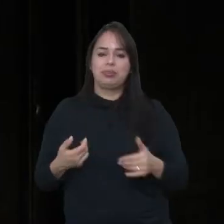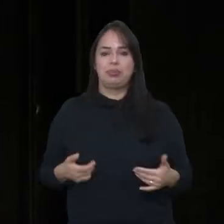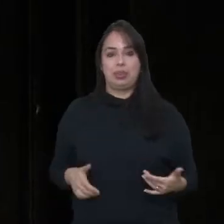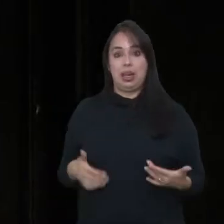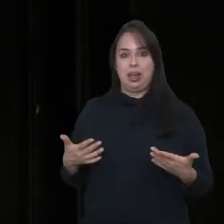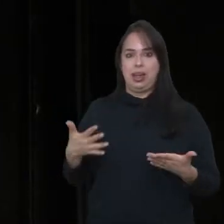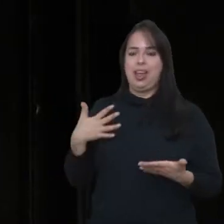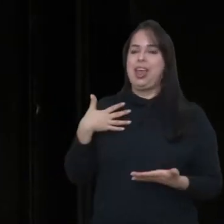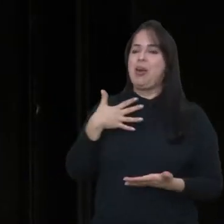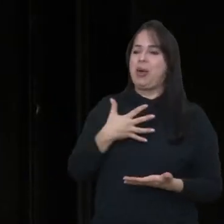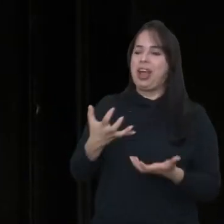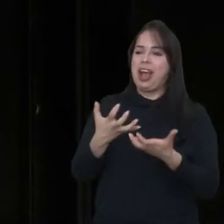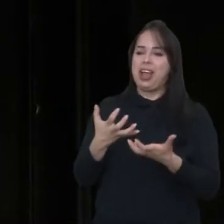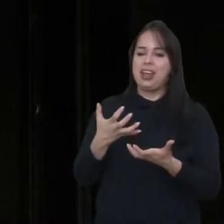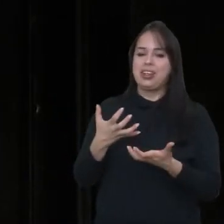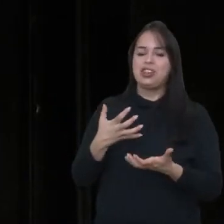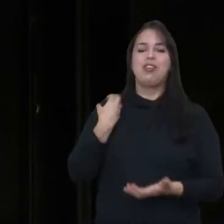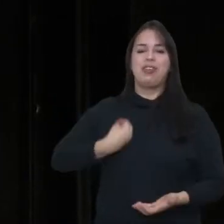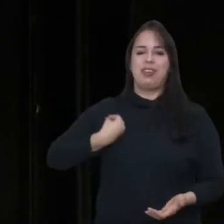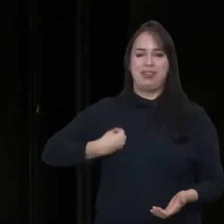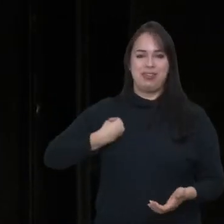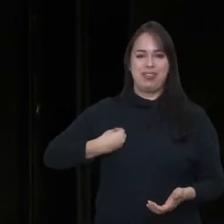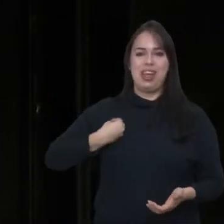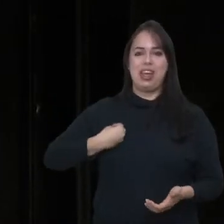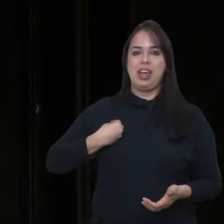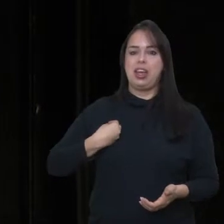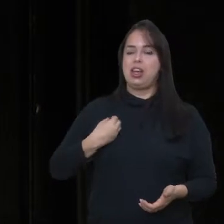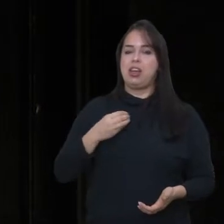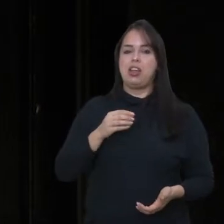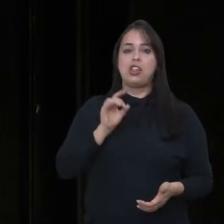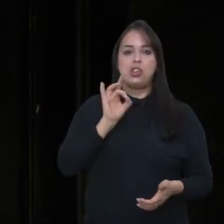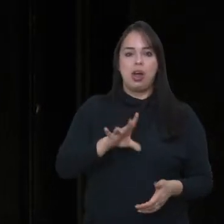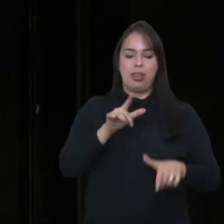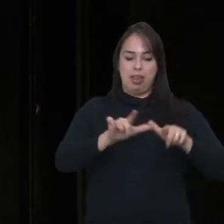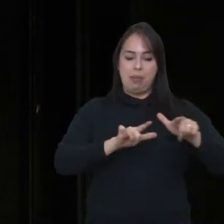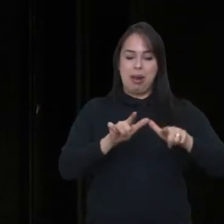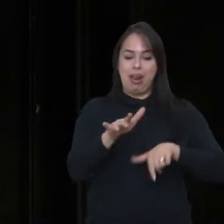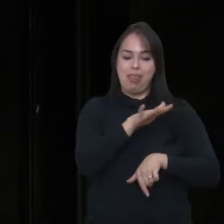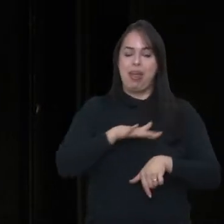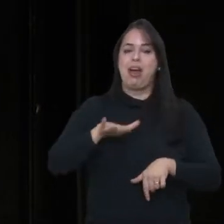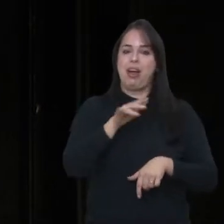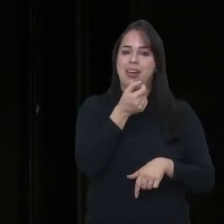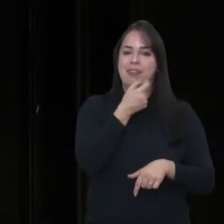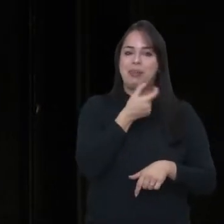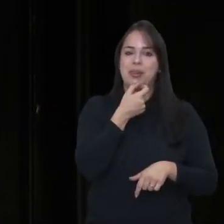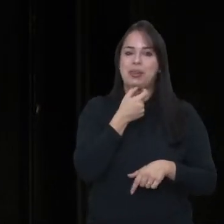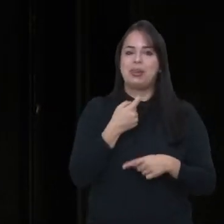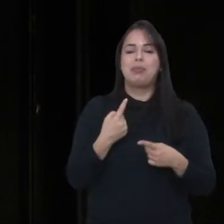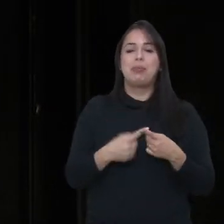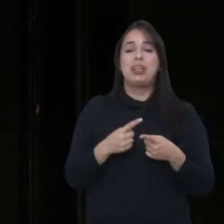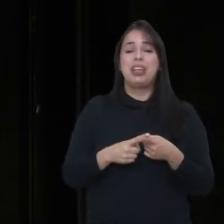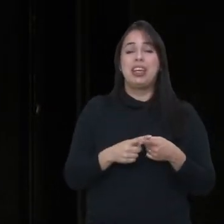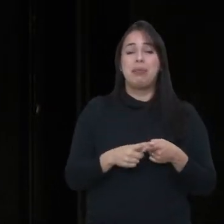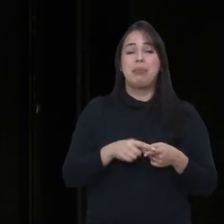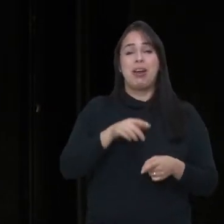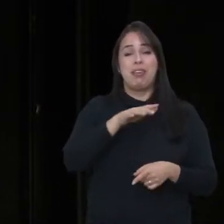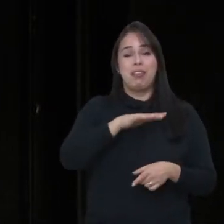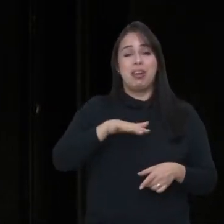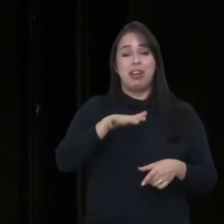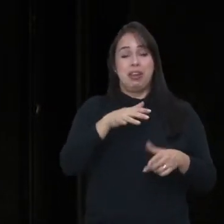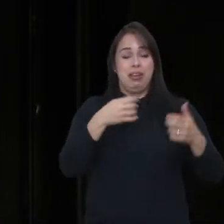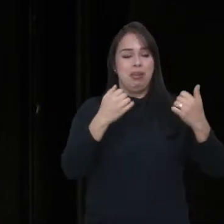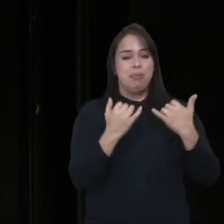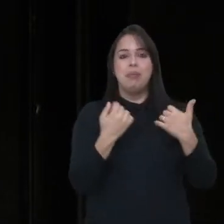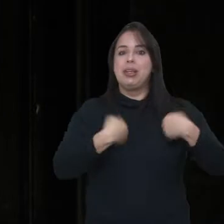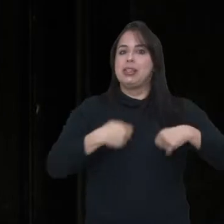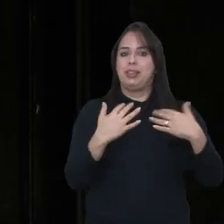Eu, assim, eu gostaria de, realmente, viver da comédia, poder fazer os shows, porque pra gente conseguir viver, a gente precisa de plateia,